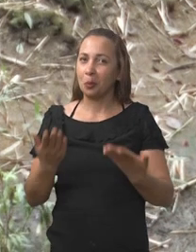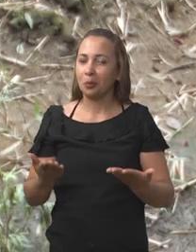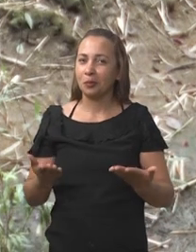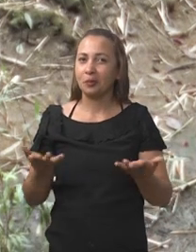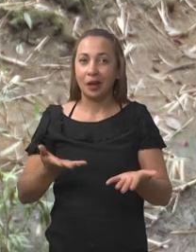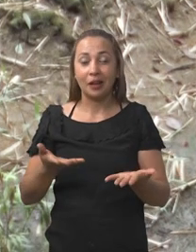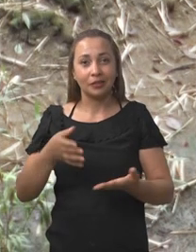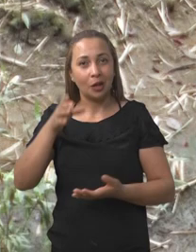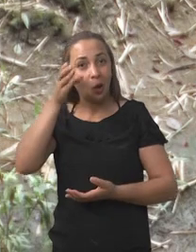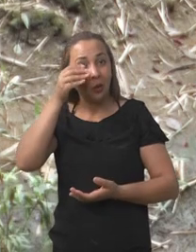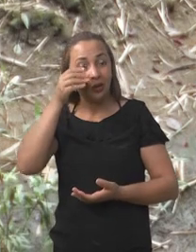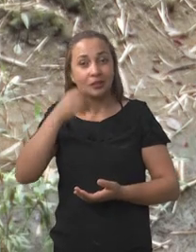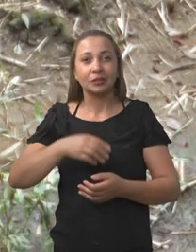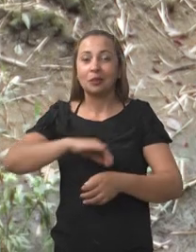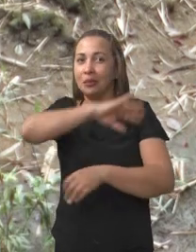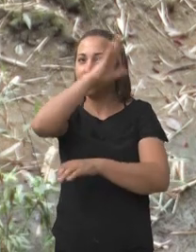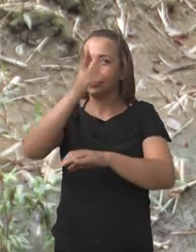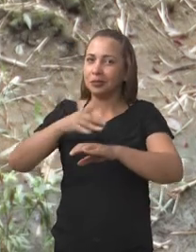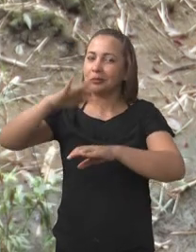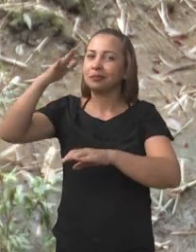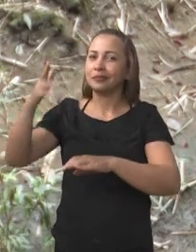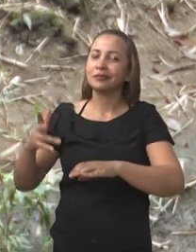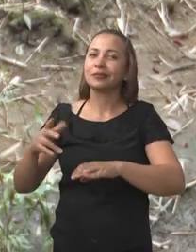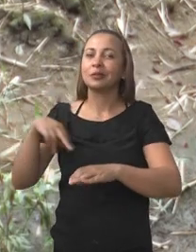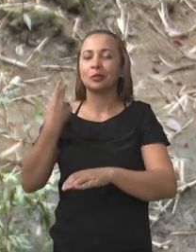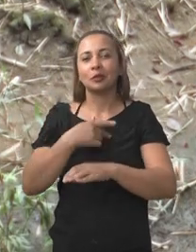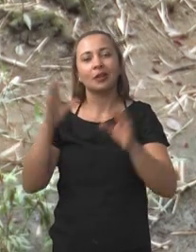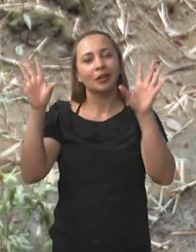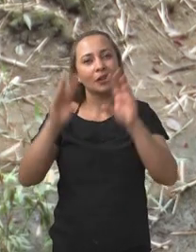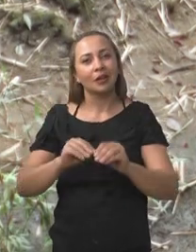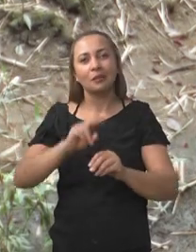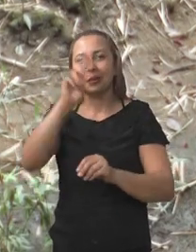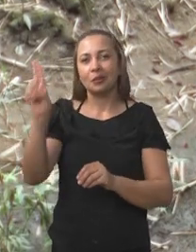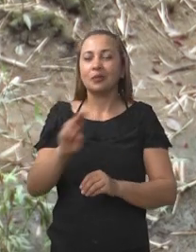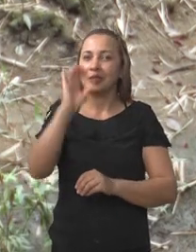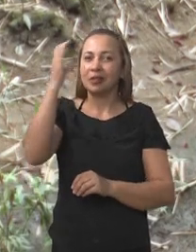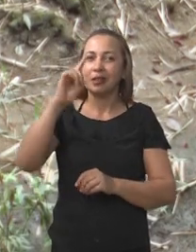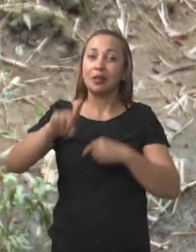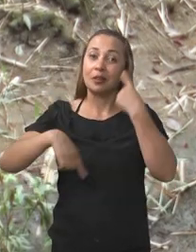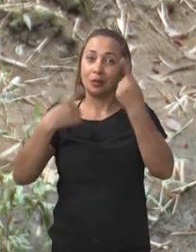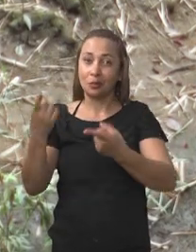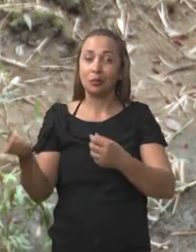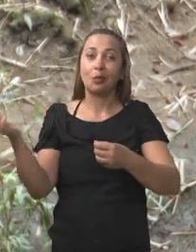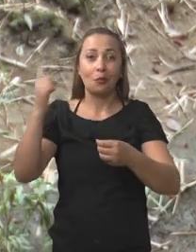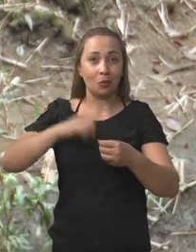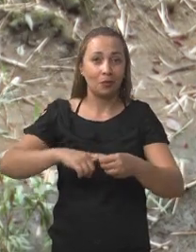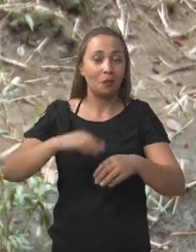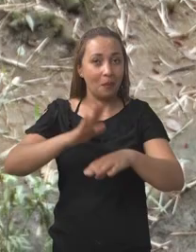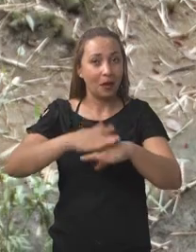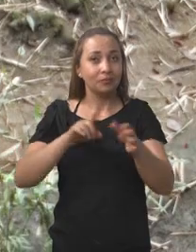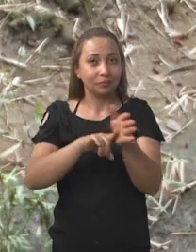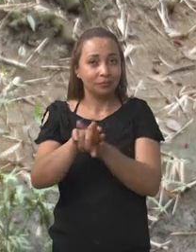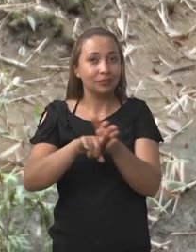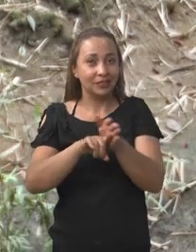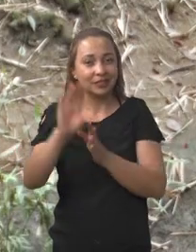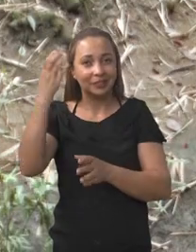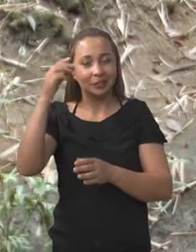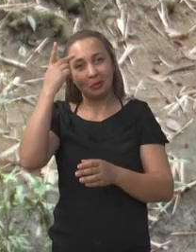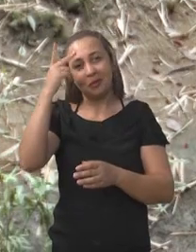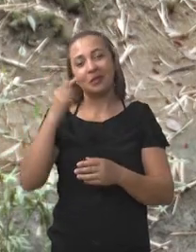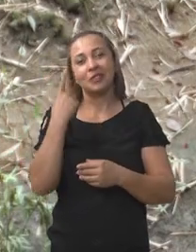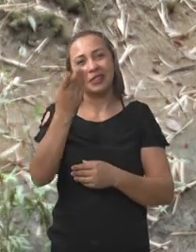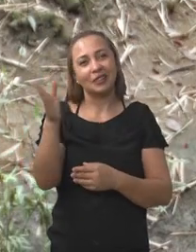Bom, e com esta curiosidade da Chapada Diamantina, nós encerramos o Universo Ciência de hoje. Na próxima edição, voltamos com mais pesquisa